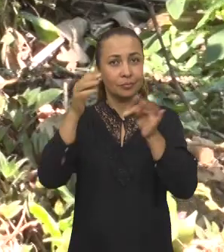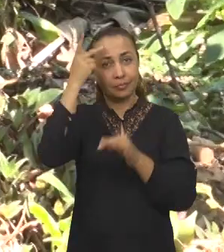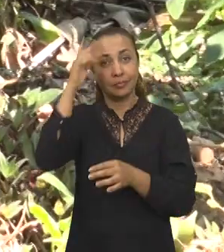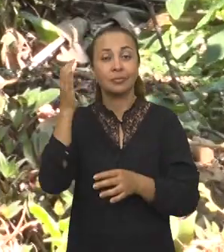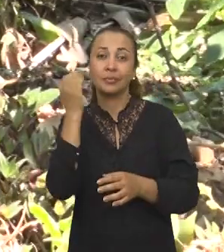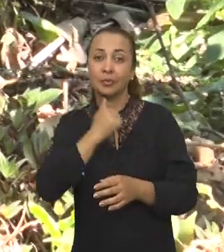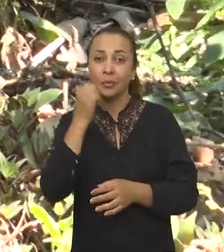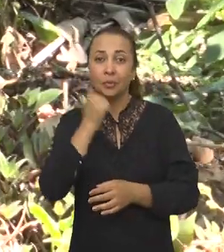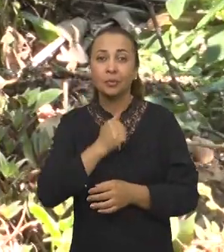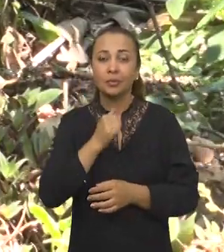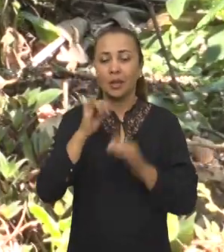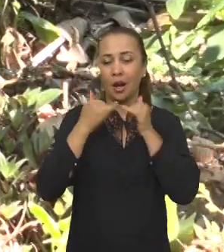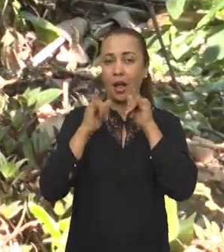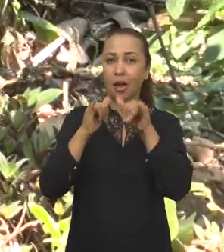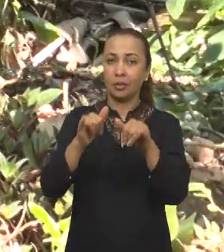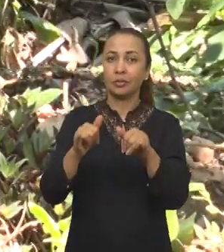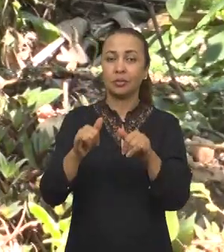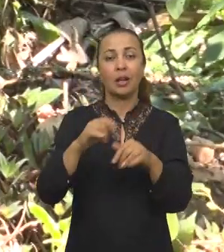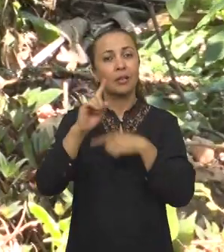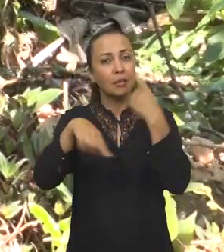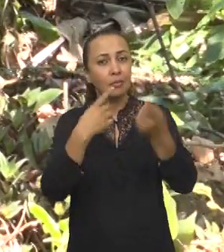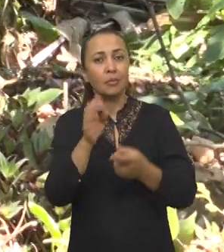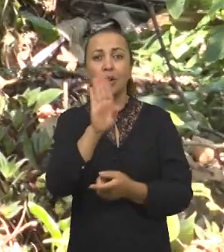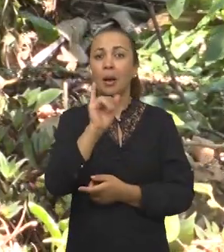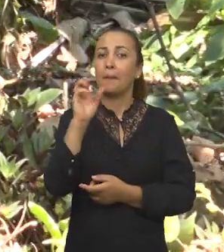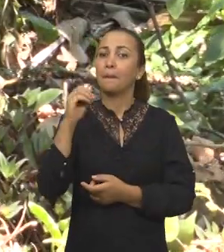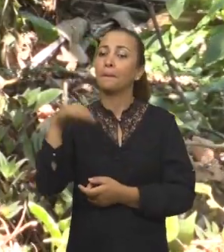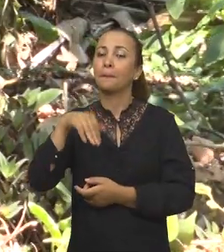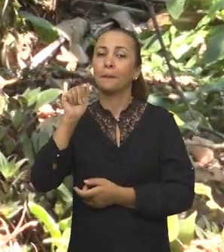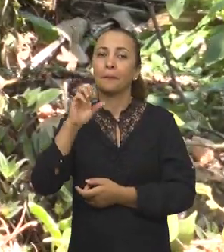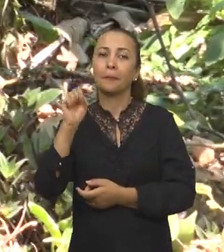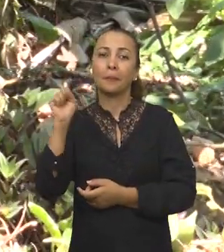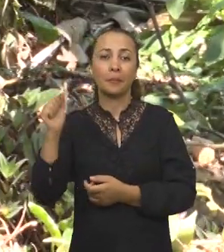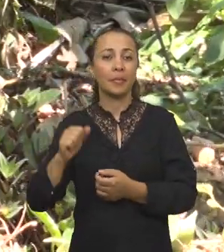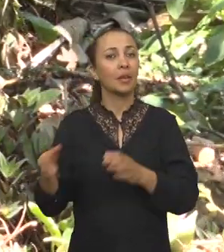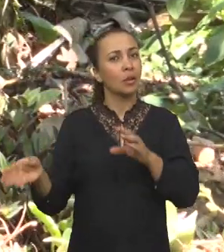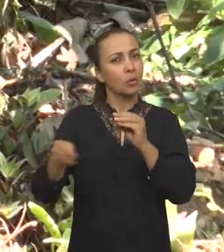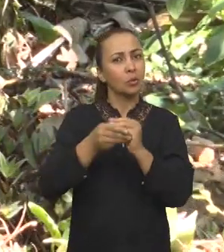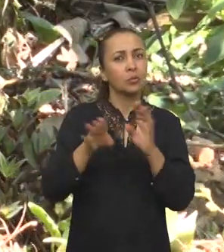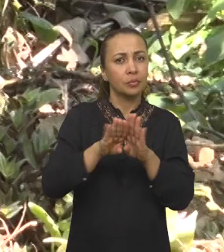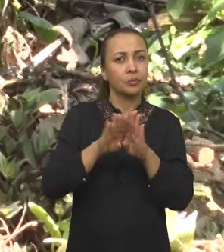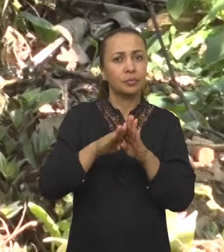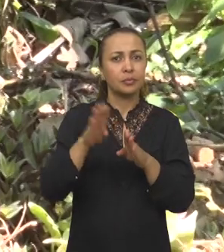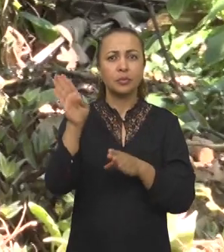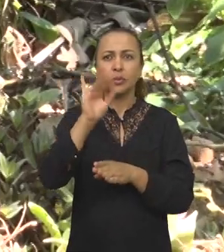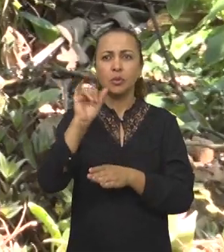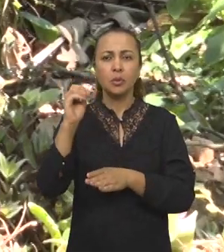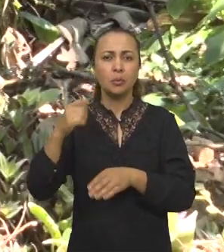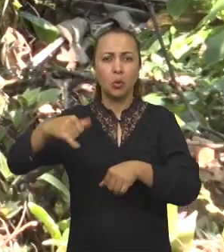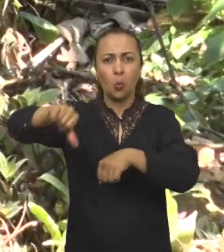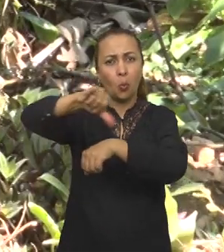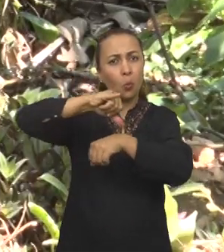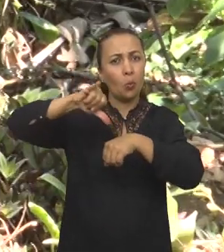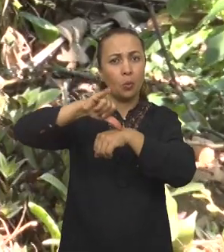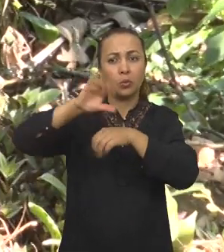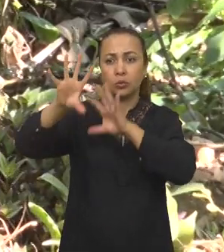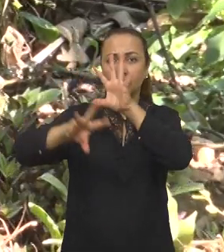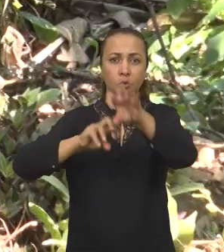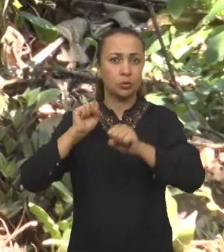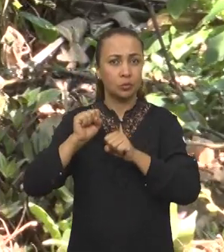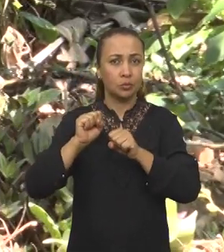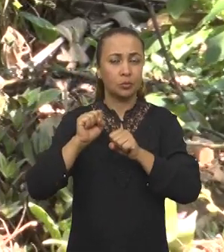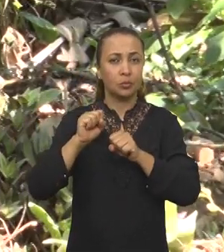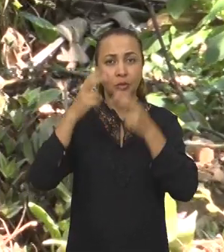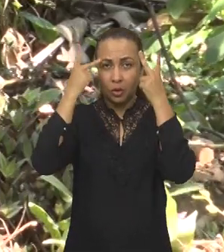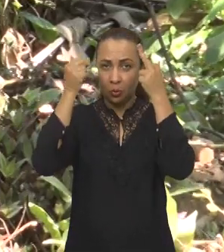para o aproveitamento energético a partir da biomassa. Os estudos incluem a produção de um bioóleo, extraído de produtos